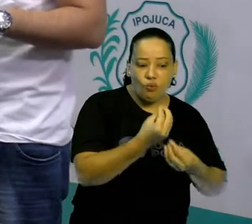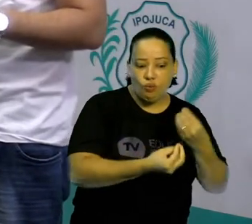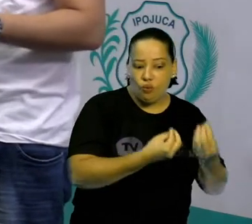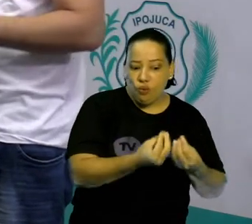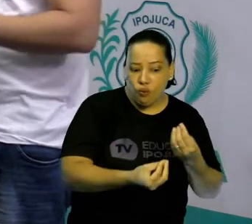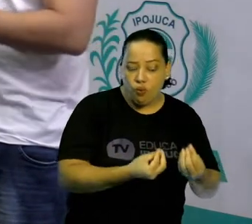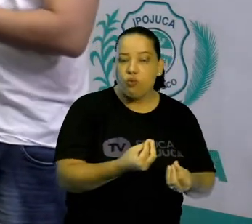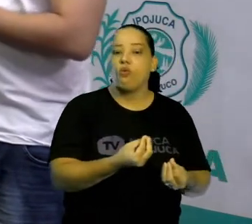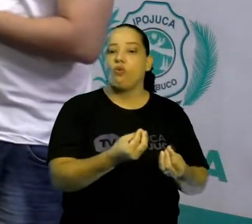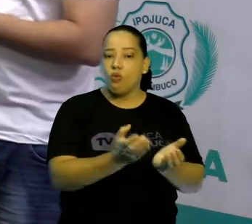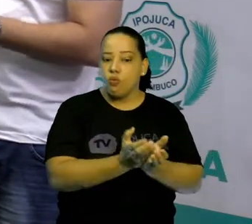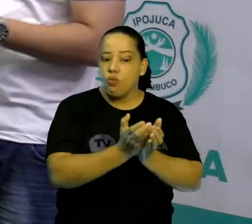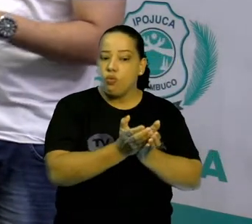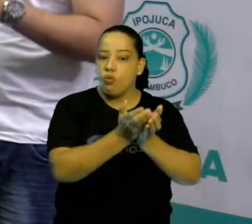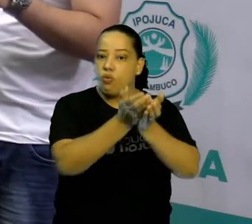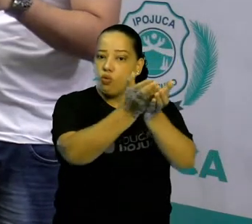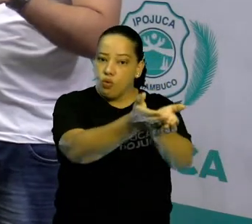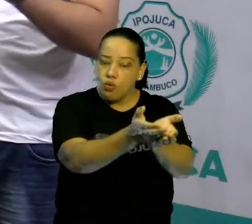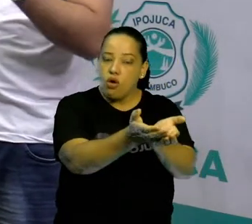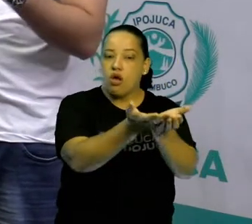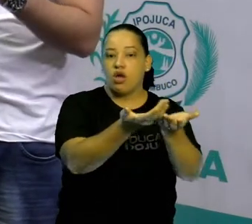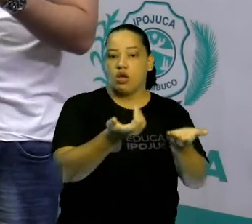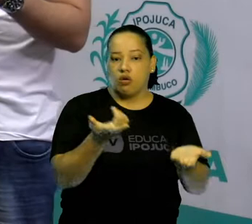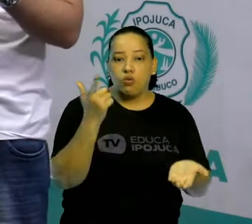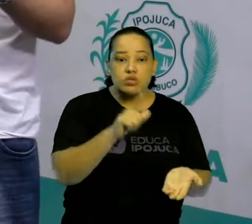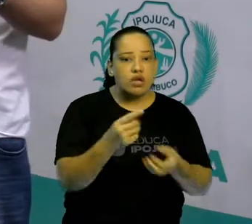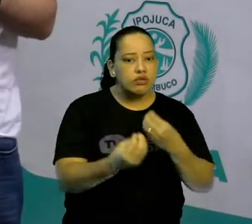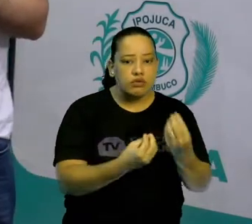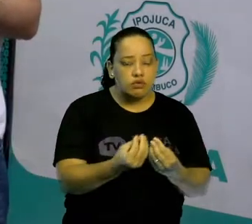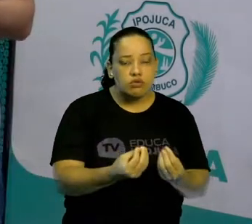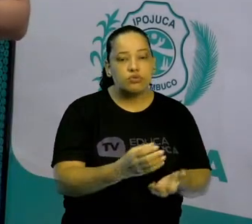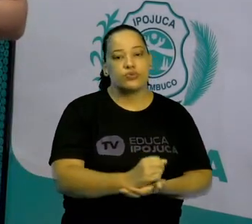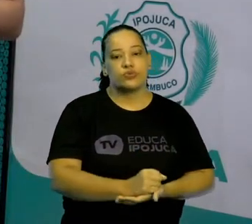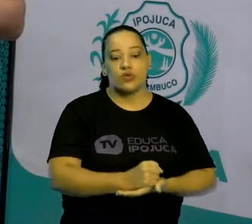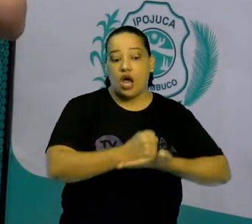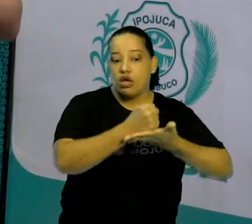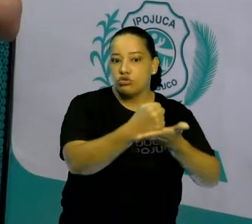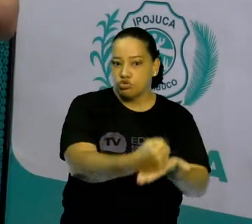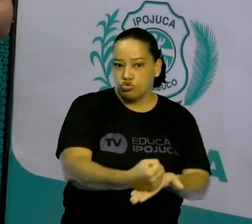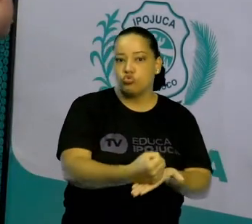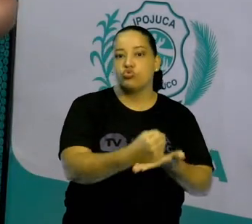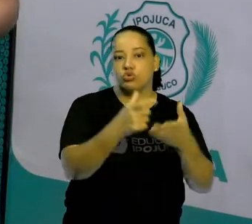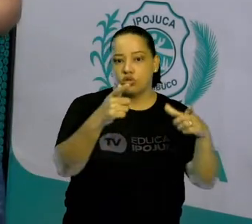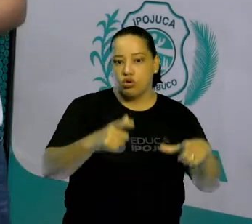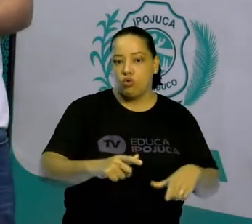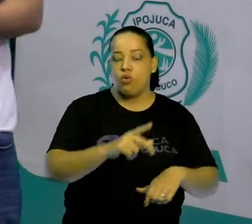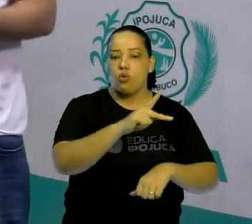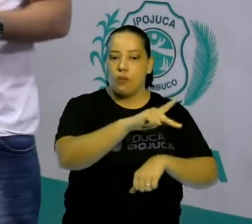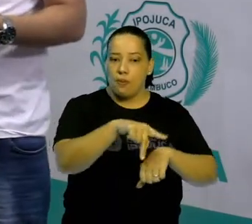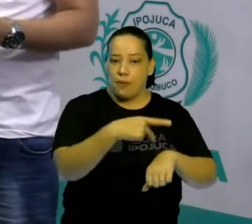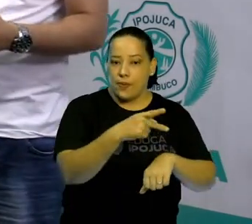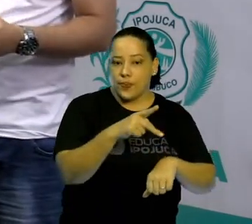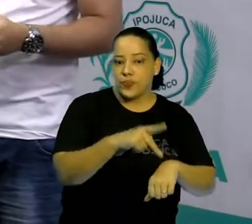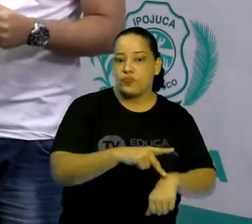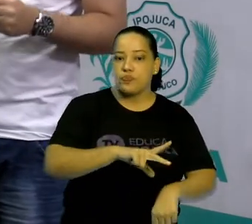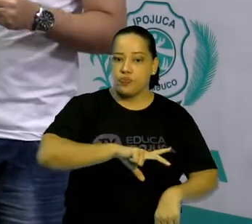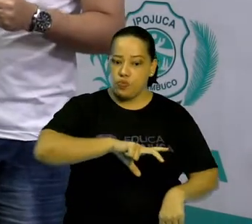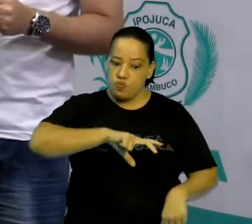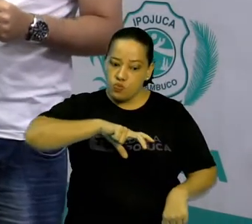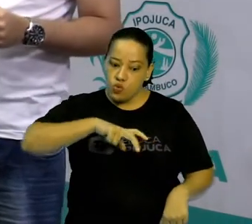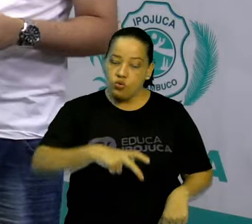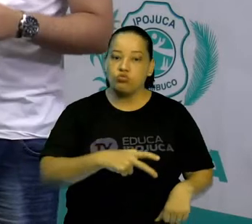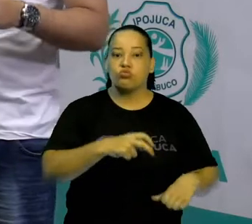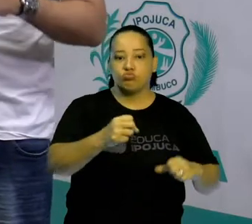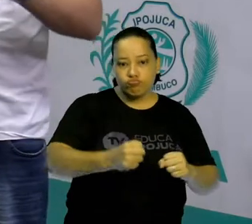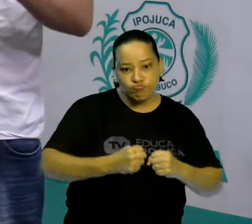tranquilidade, certo? Ela vai ajudar Portugal a se tornar uma potência marítima ali durante o século